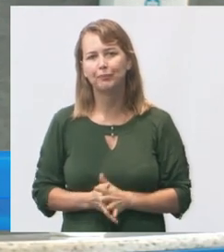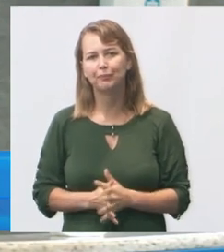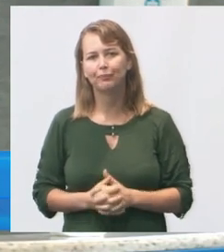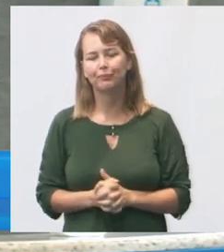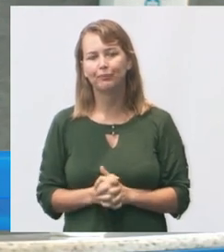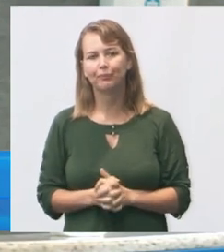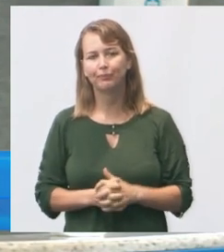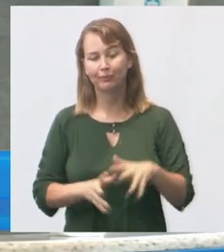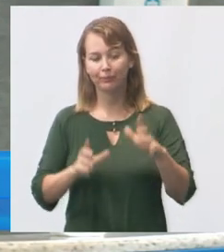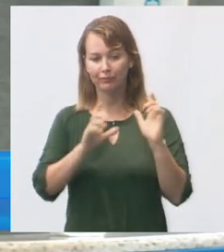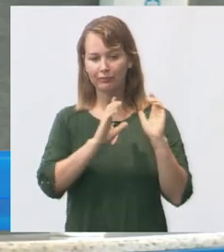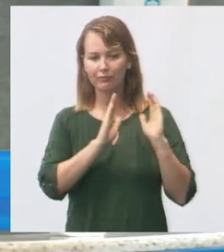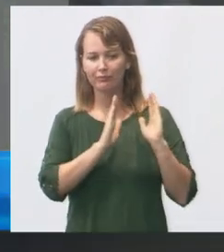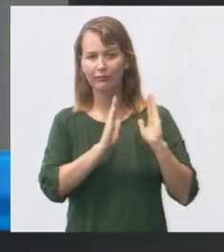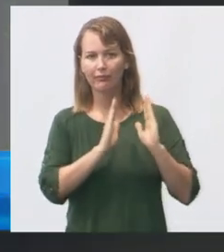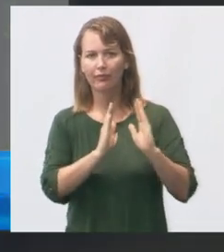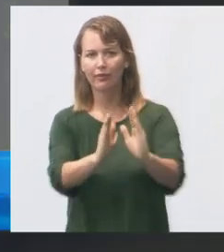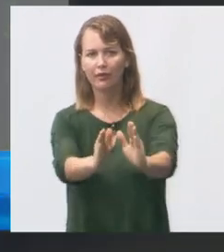corredores